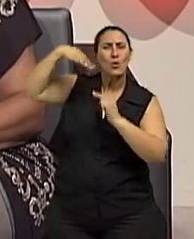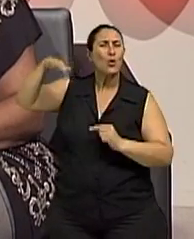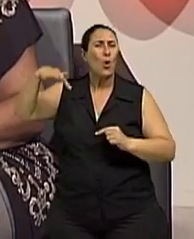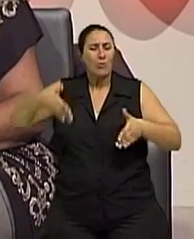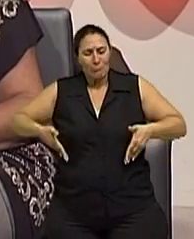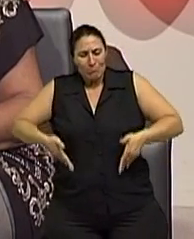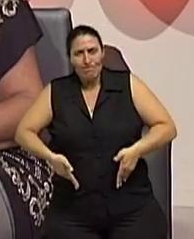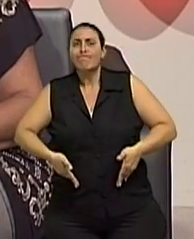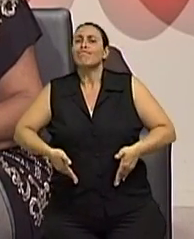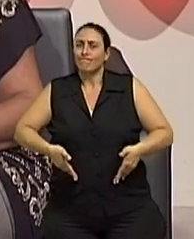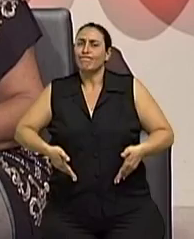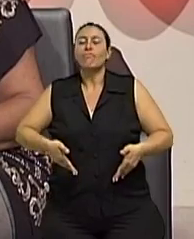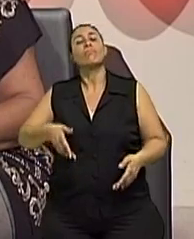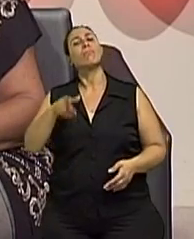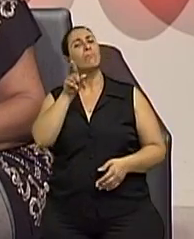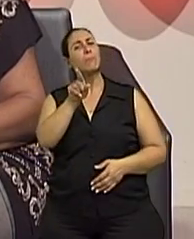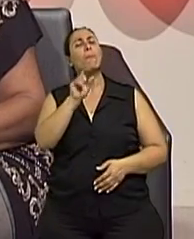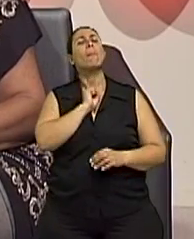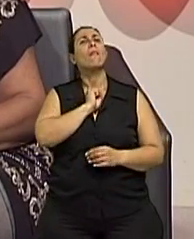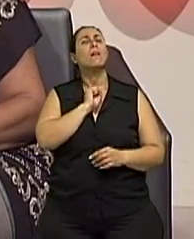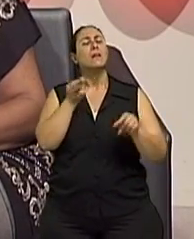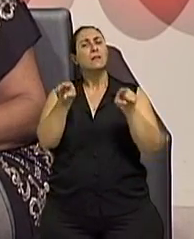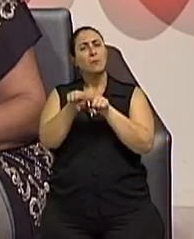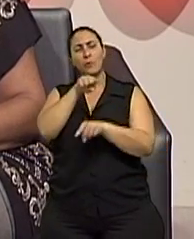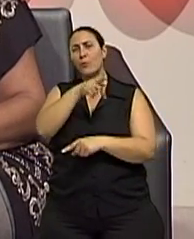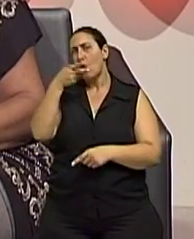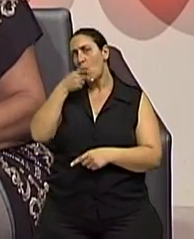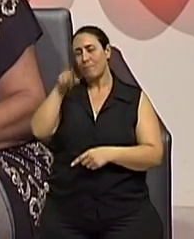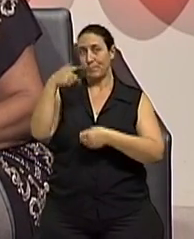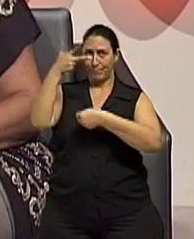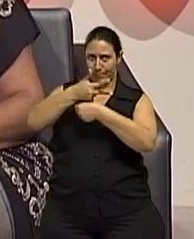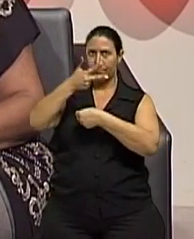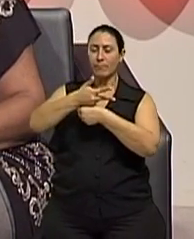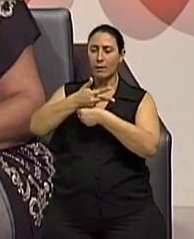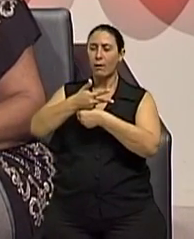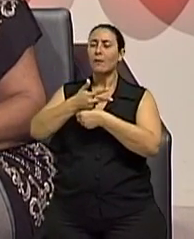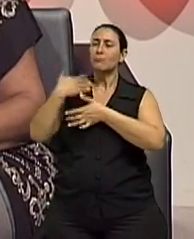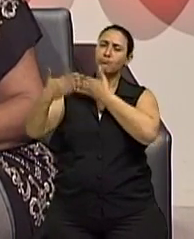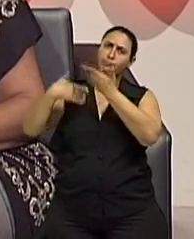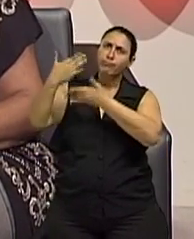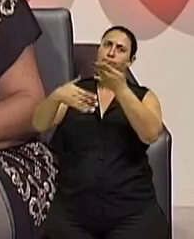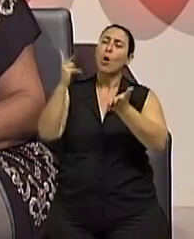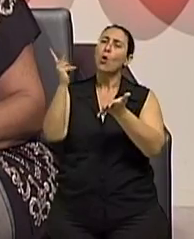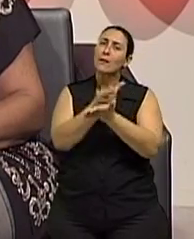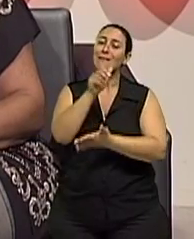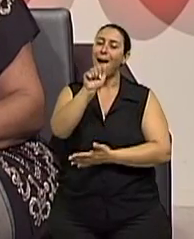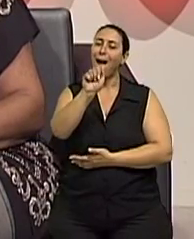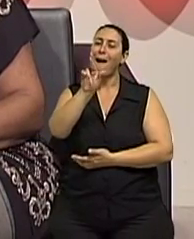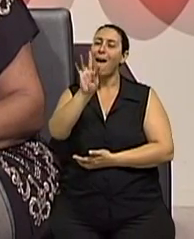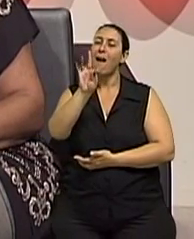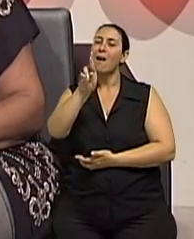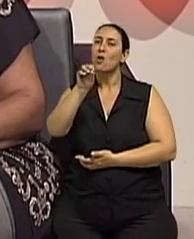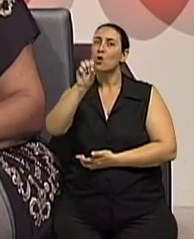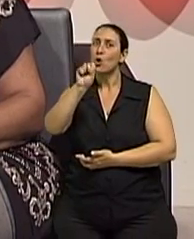O senhor falou assim, com o envelhecimento vem realmente artrose, e me parece que ficou claro para nós, de que o nível